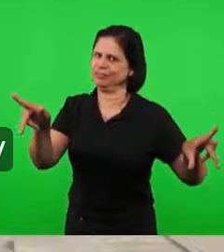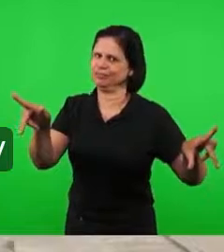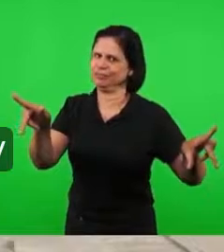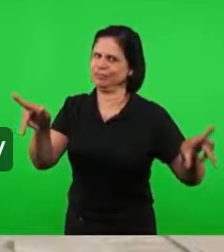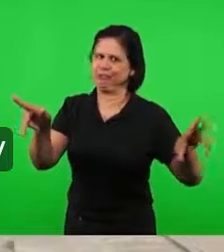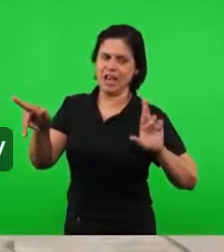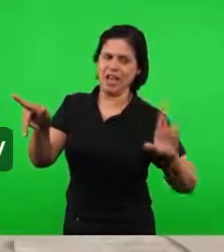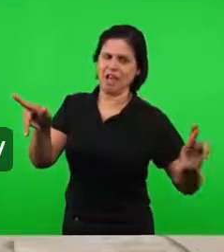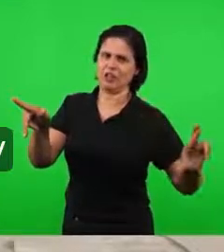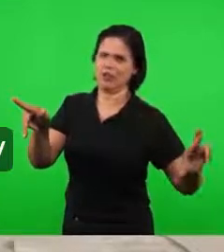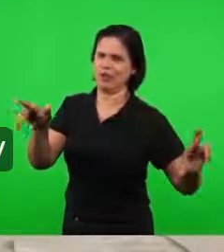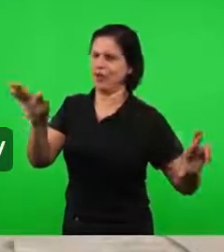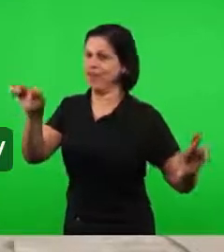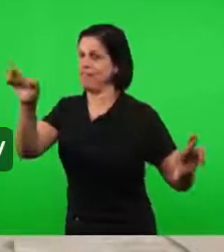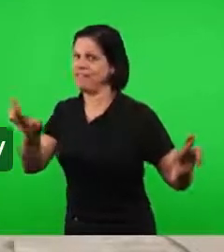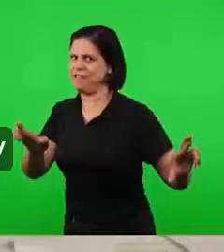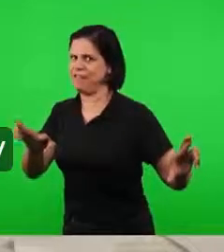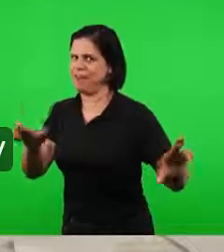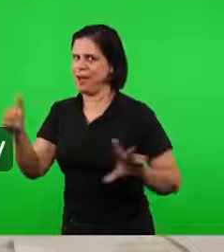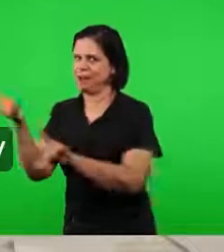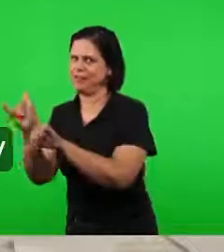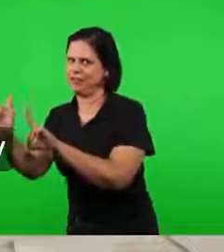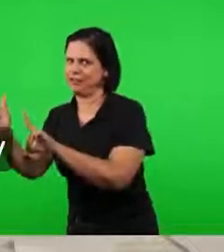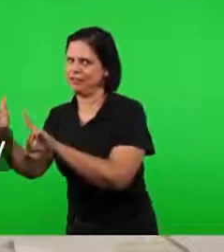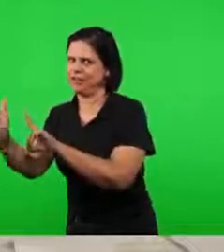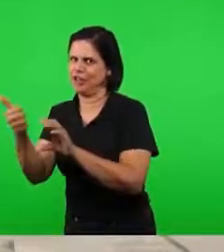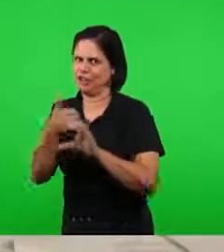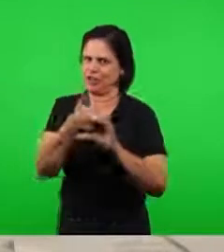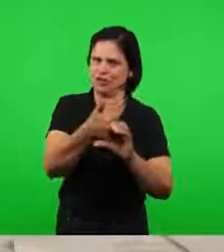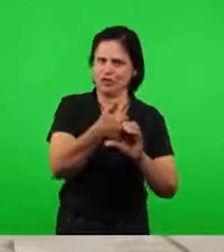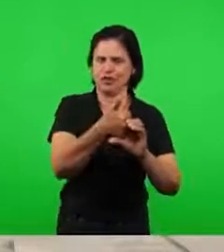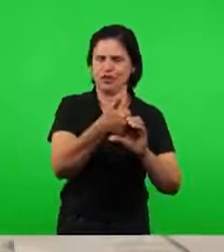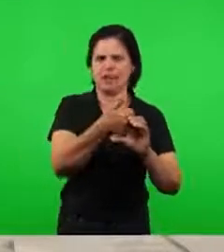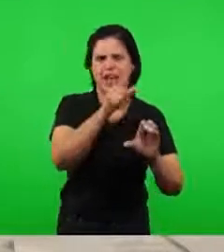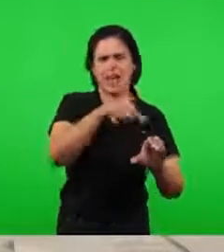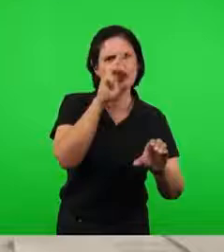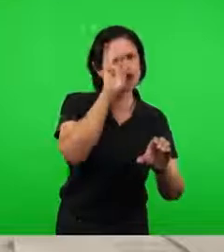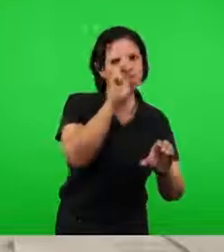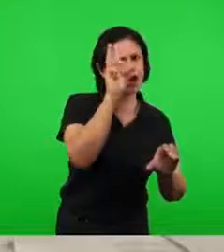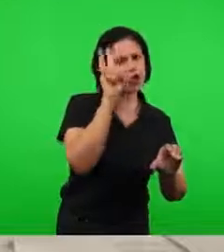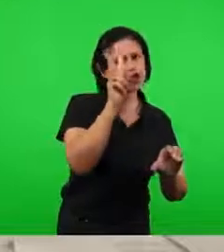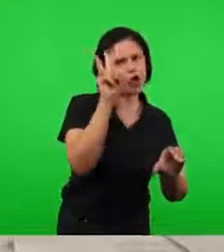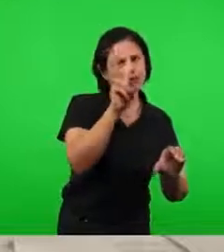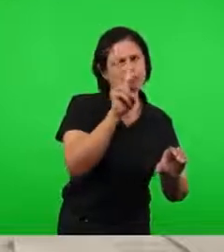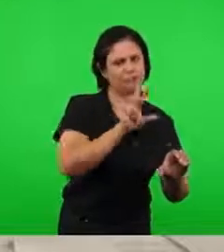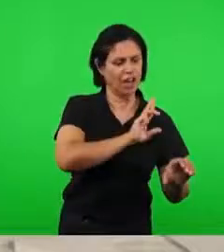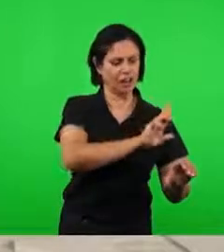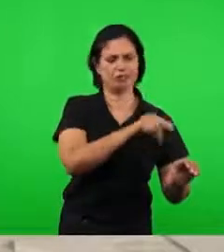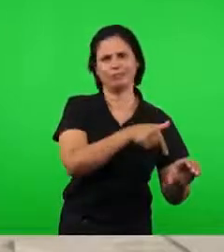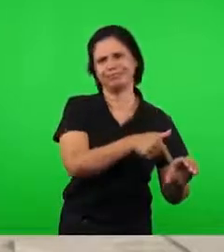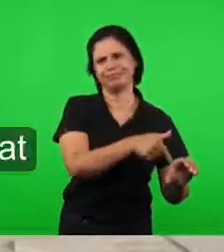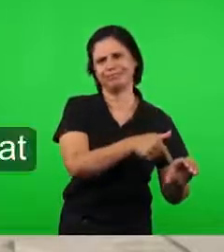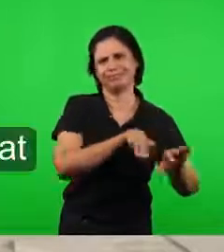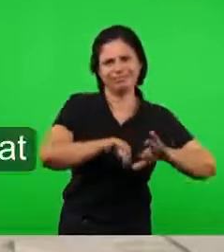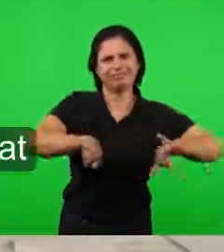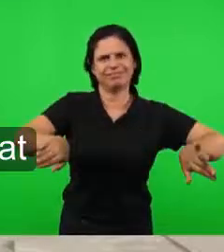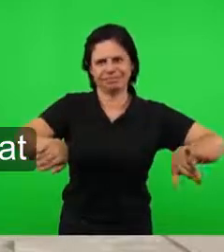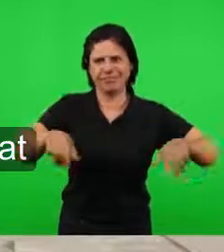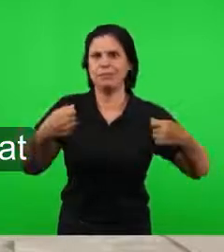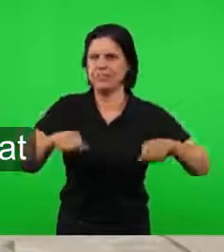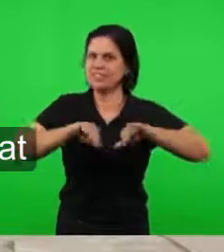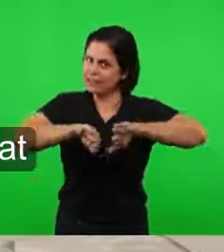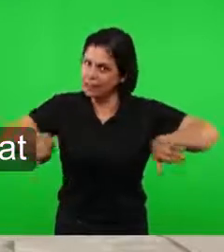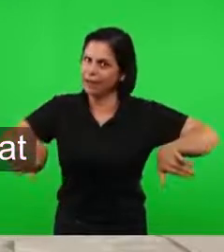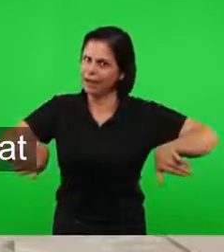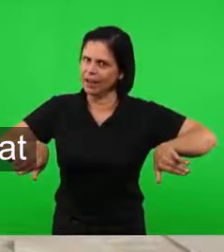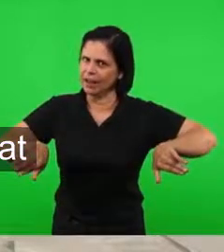religião. A fé era profética, o cristianismo era histórico. Então, é o que se tem que fazer a diferença